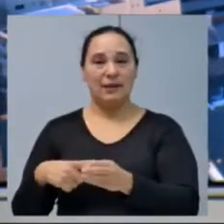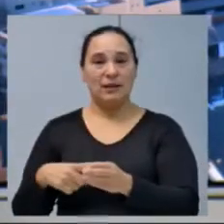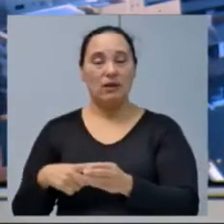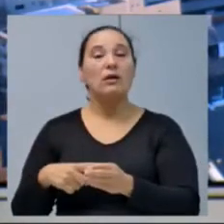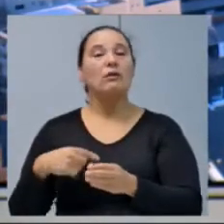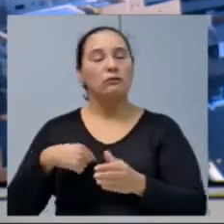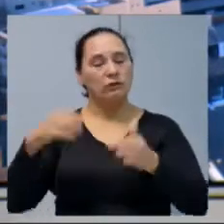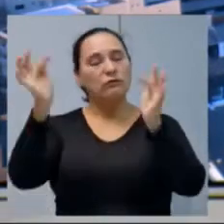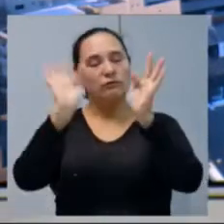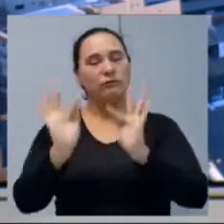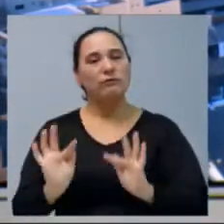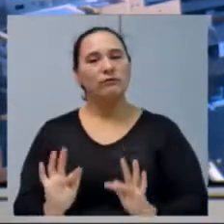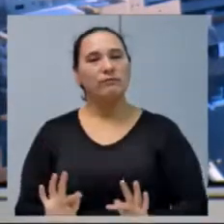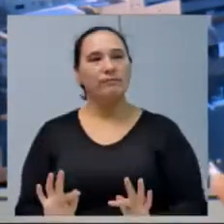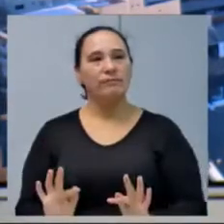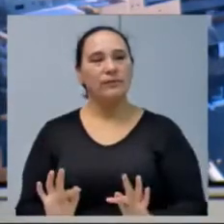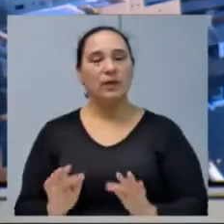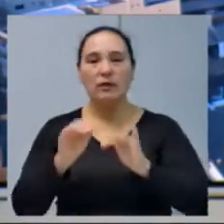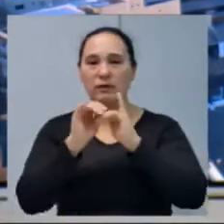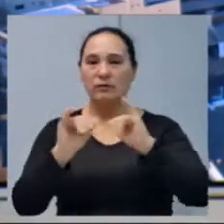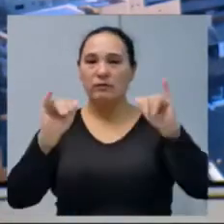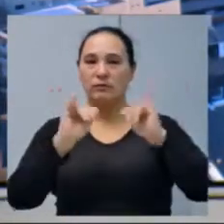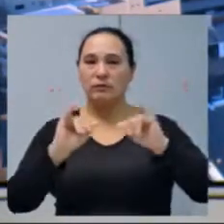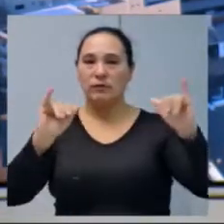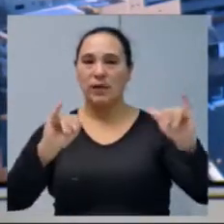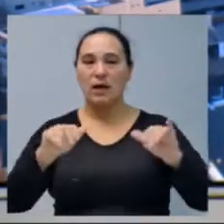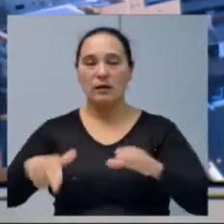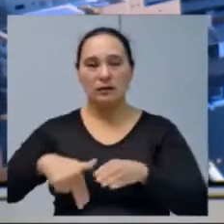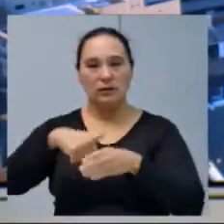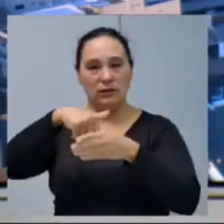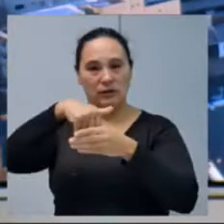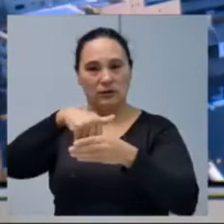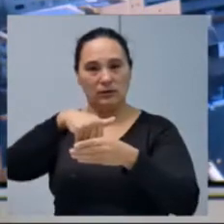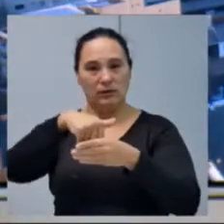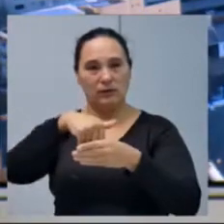fico feliz em poder estar informando isso em tribuna aí.